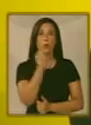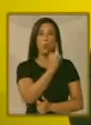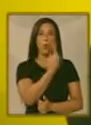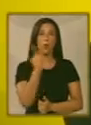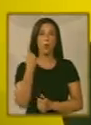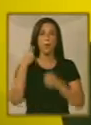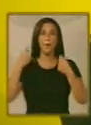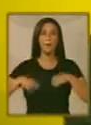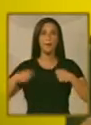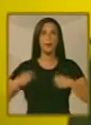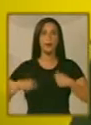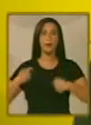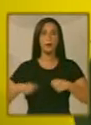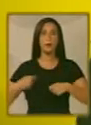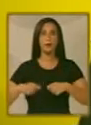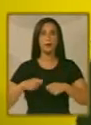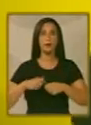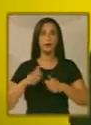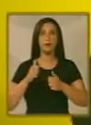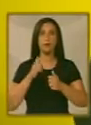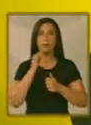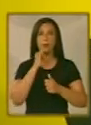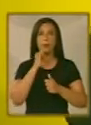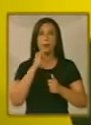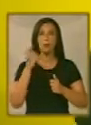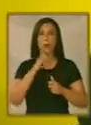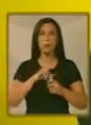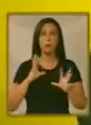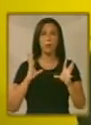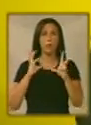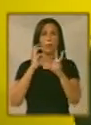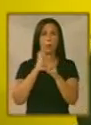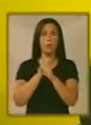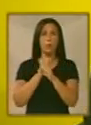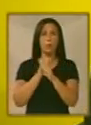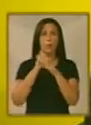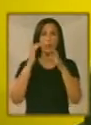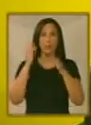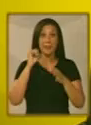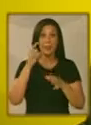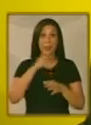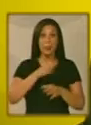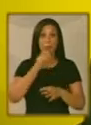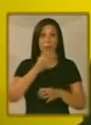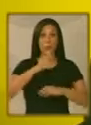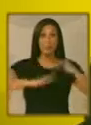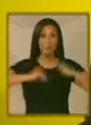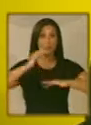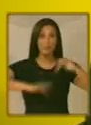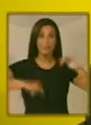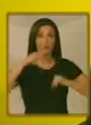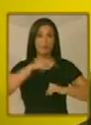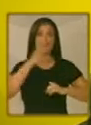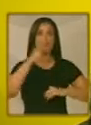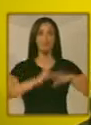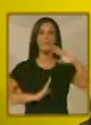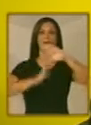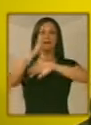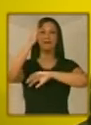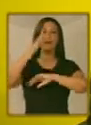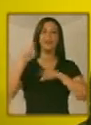marca mínima. Então, aquelas pessoas que fizerem aquilo já estão em Beijing. E, com certeza, participar de uma